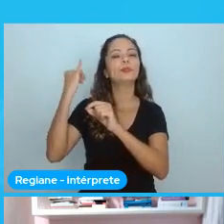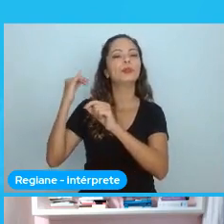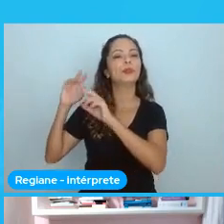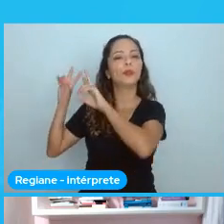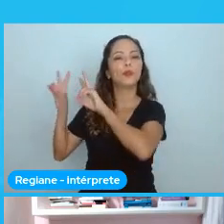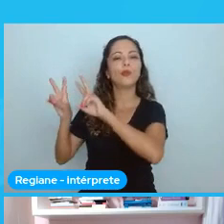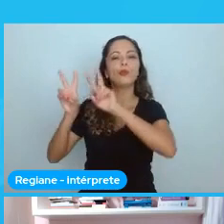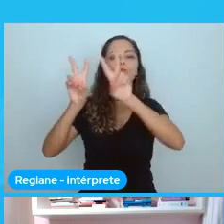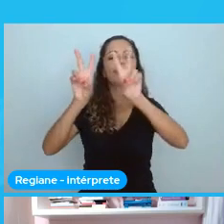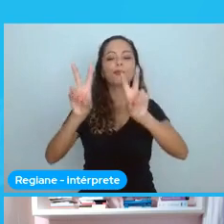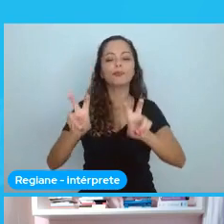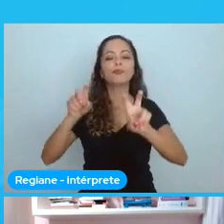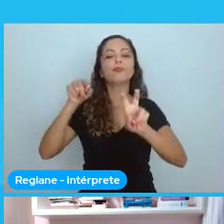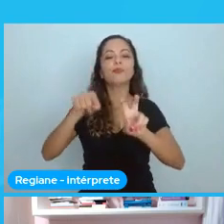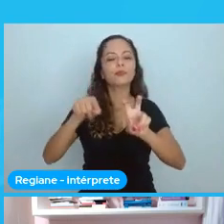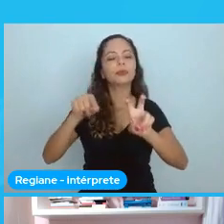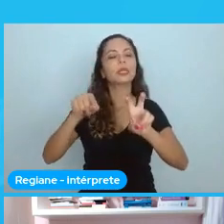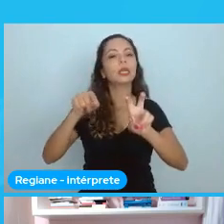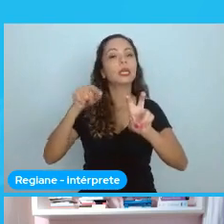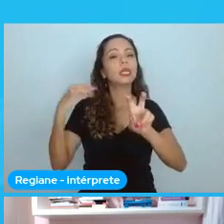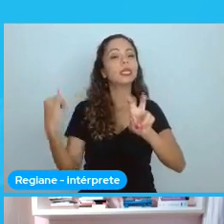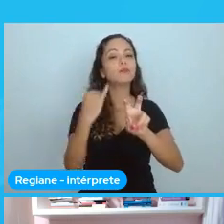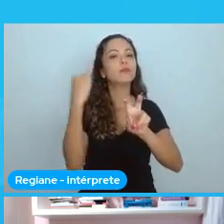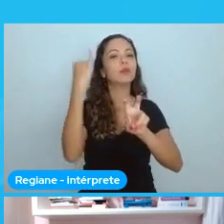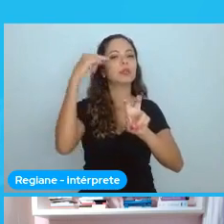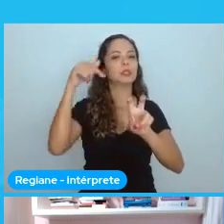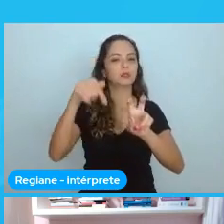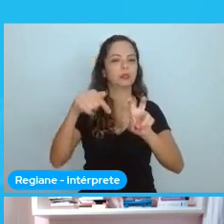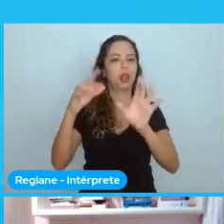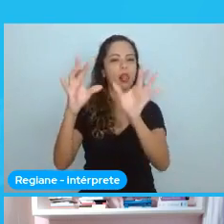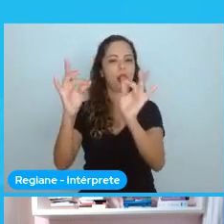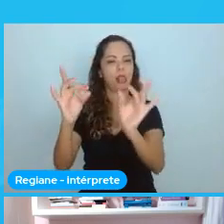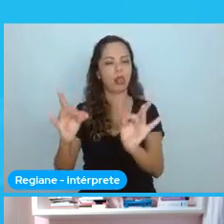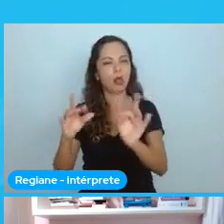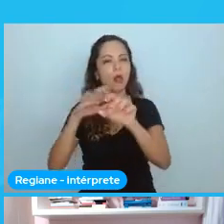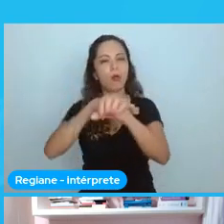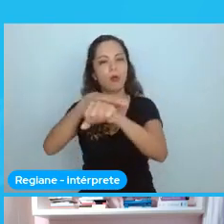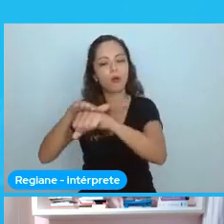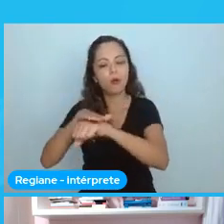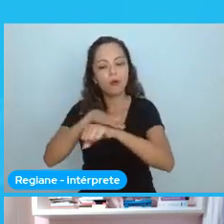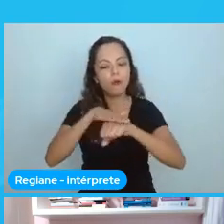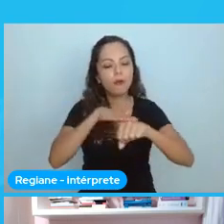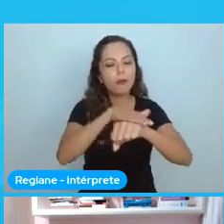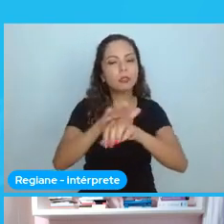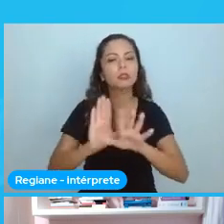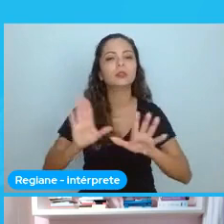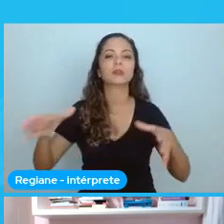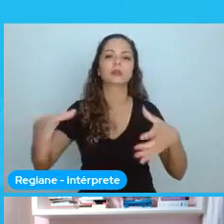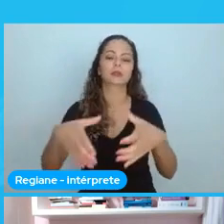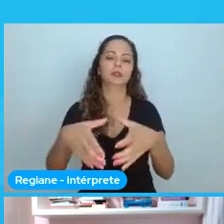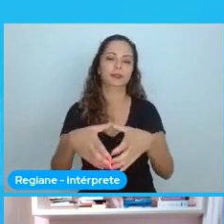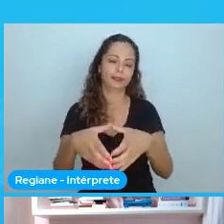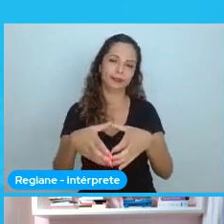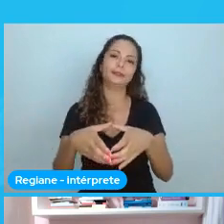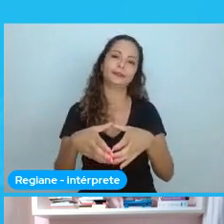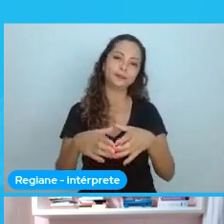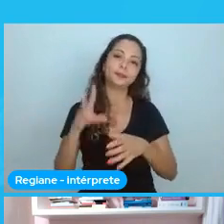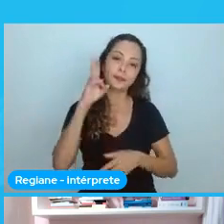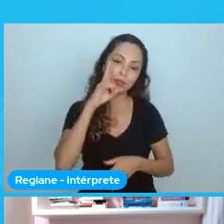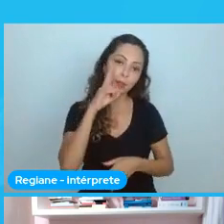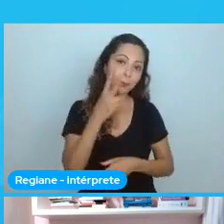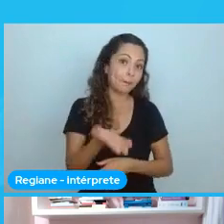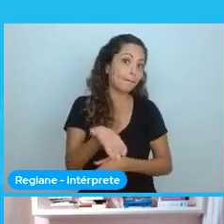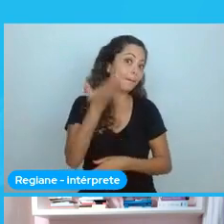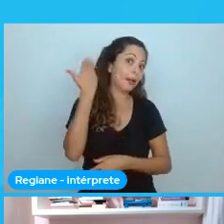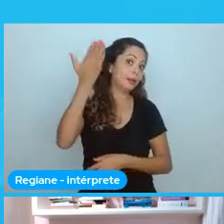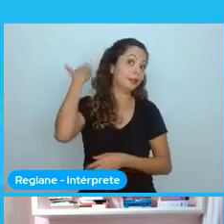comunidade. E aí eu acho que isso se conecta um pouco com aquilo que eu falei lá no início, né? Quem estava fundando a comunidade lá